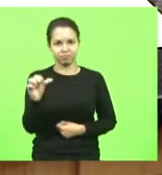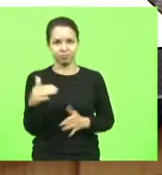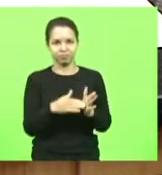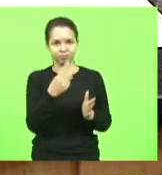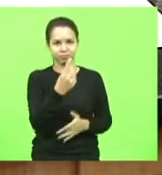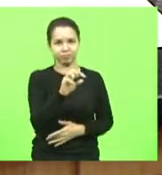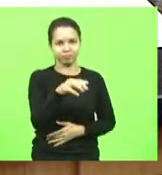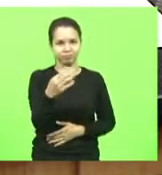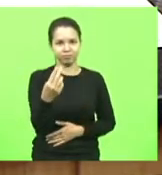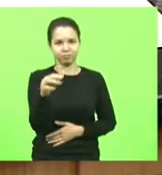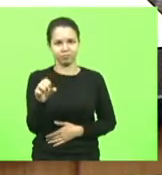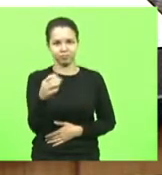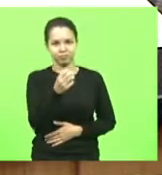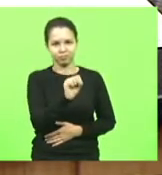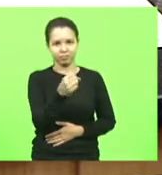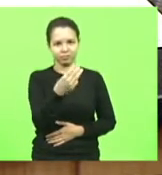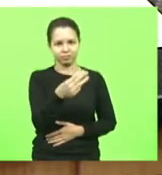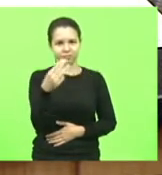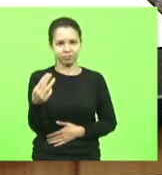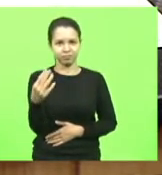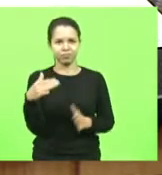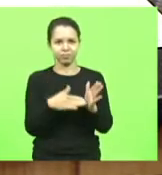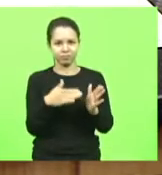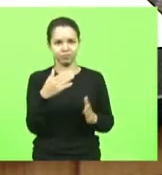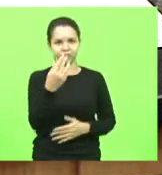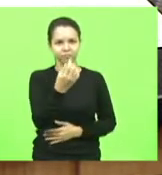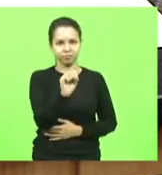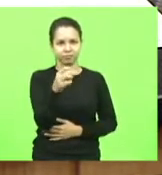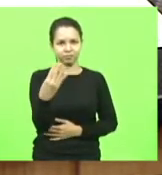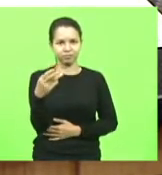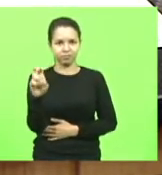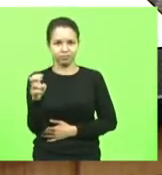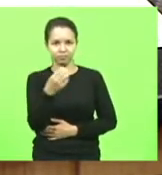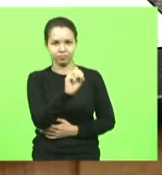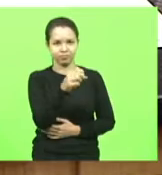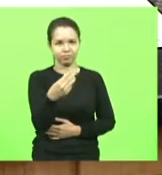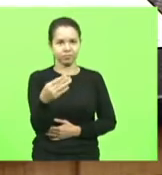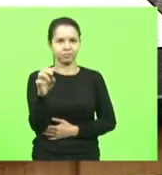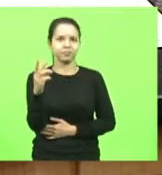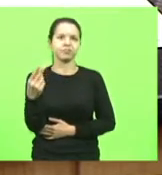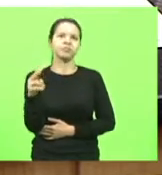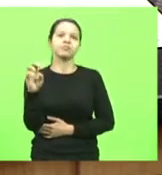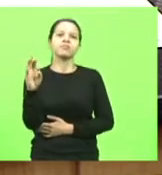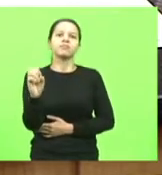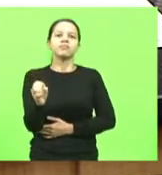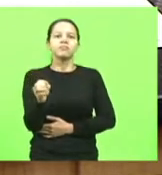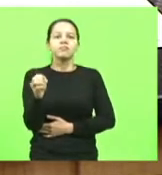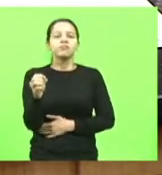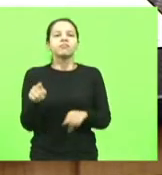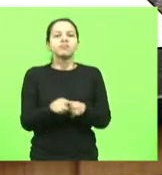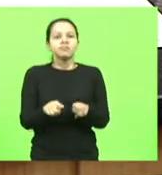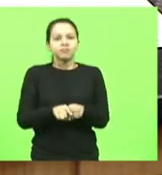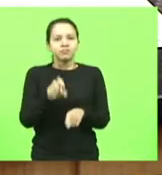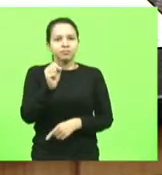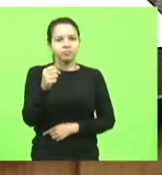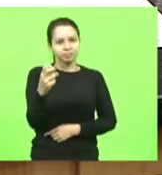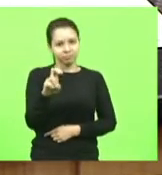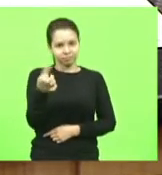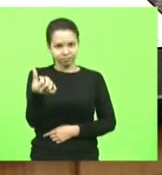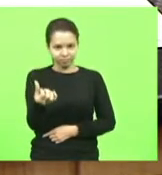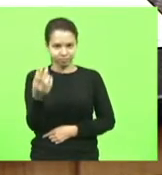-833 a 845-849-850 e 856-2021.